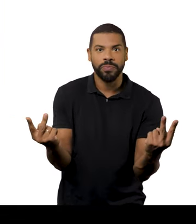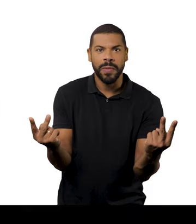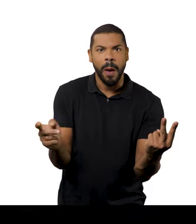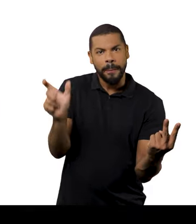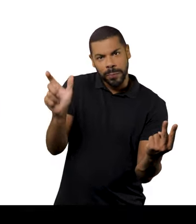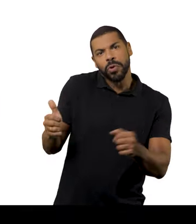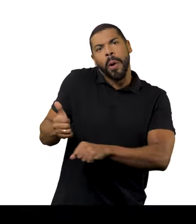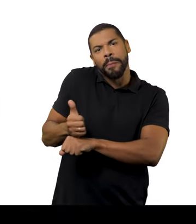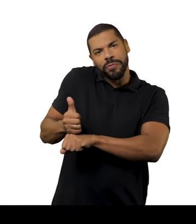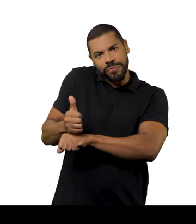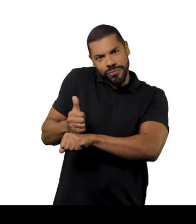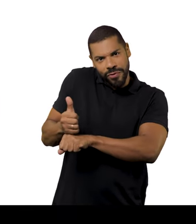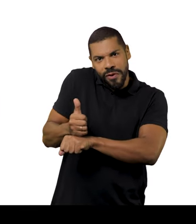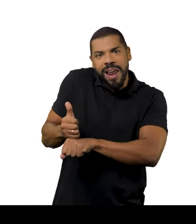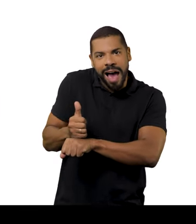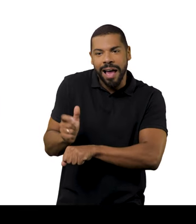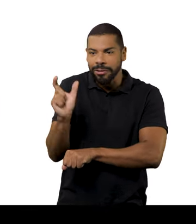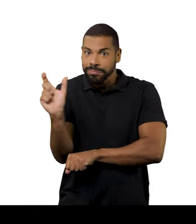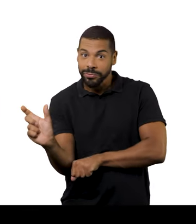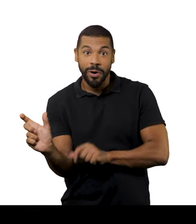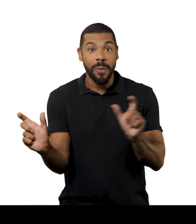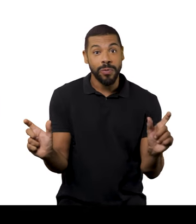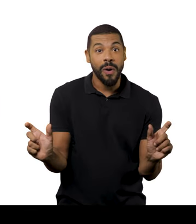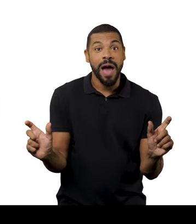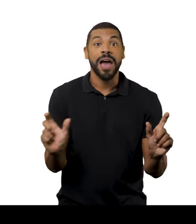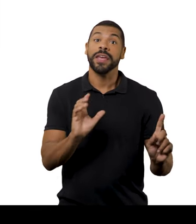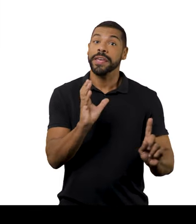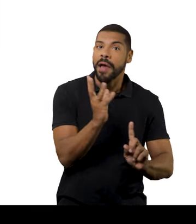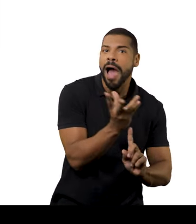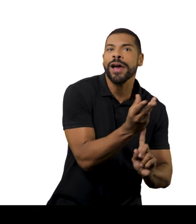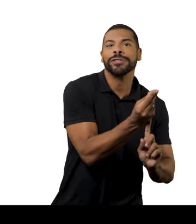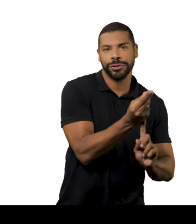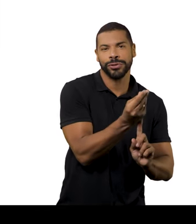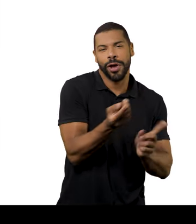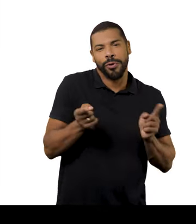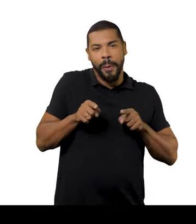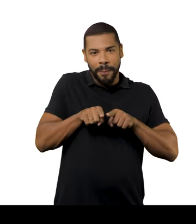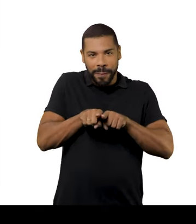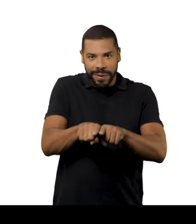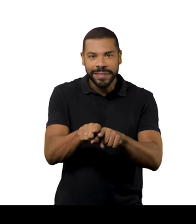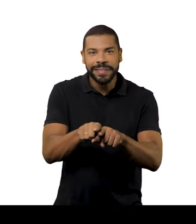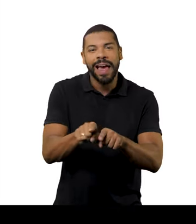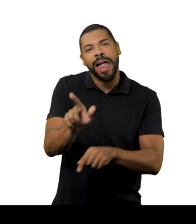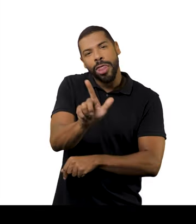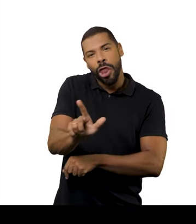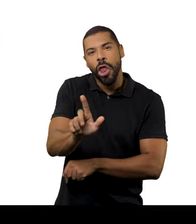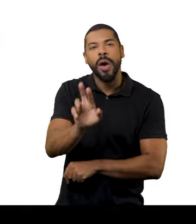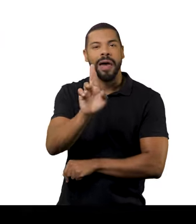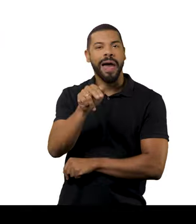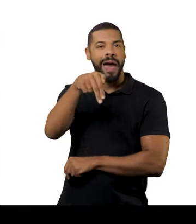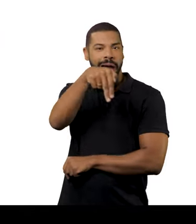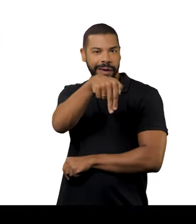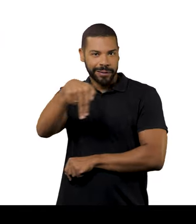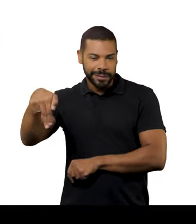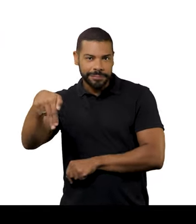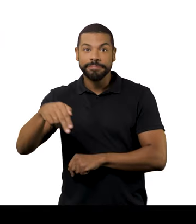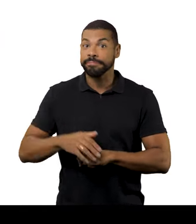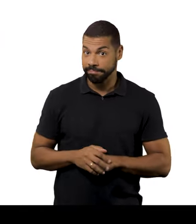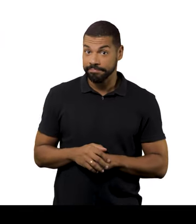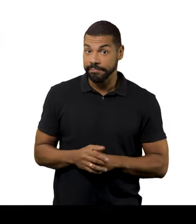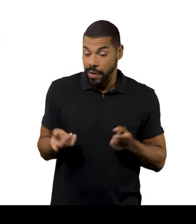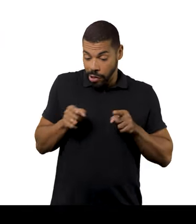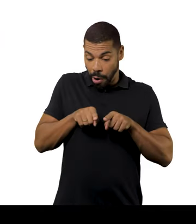com artistas. Com a parceria da Renner, o que também remete à Ródia,